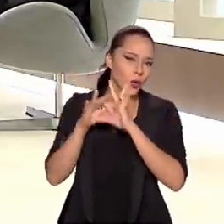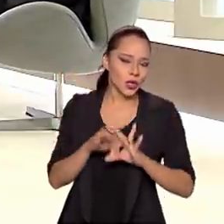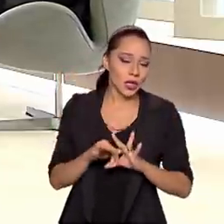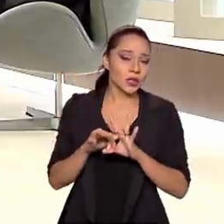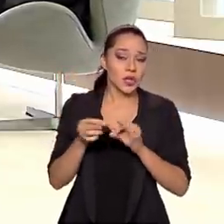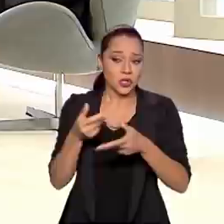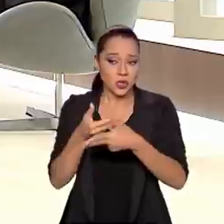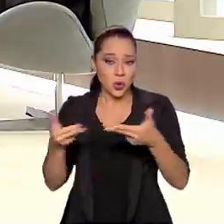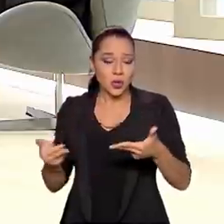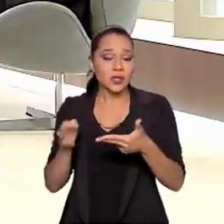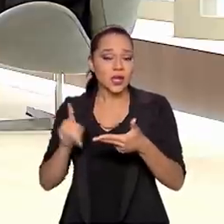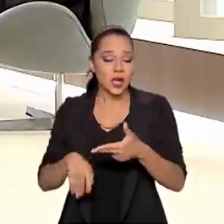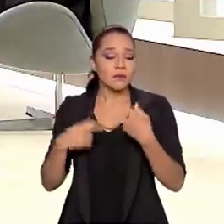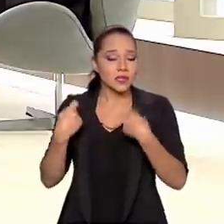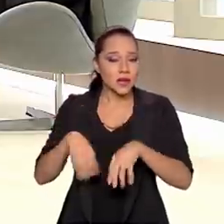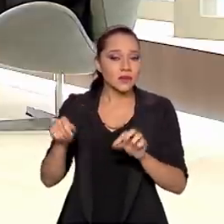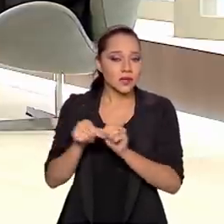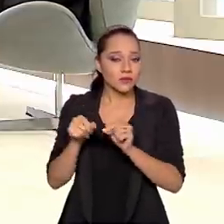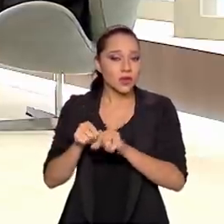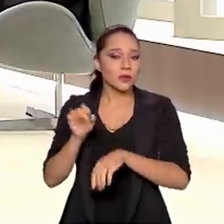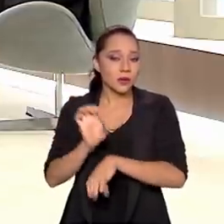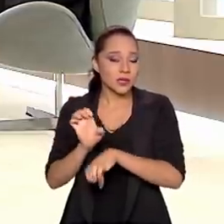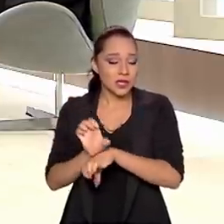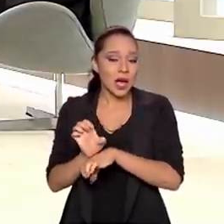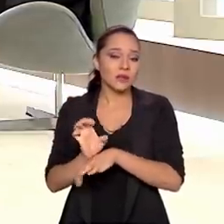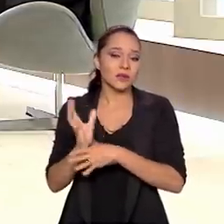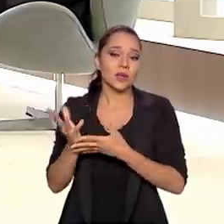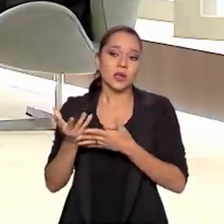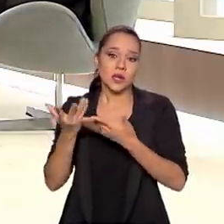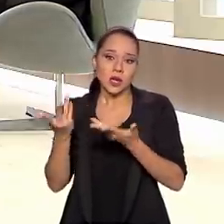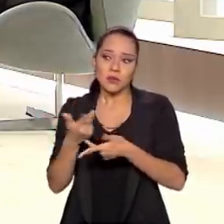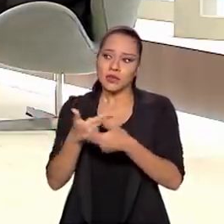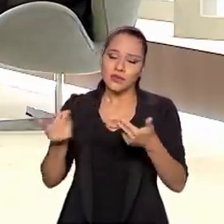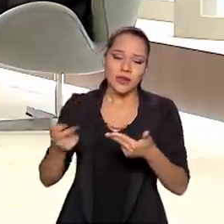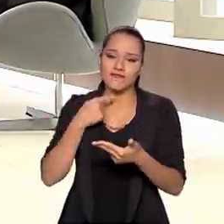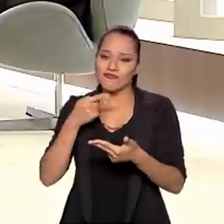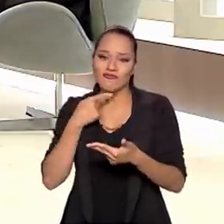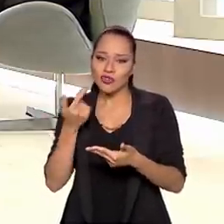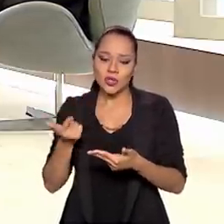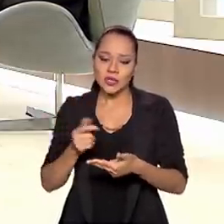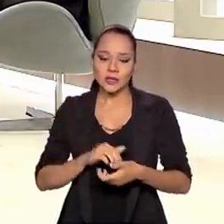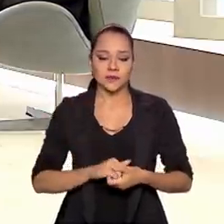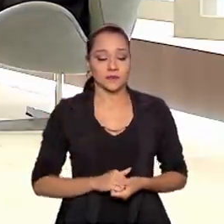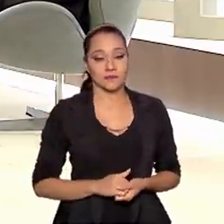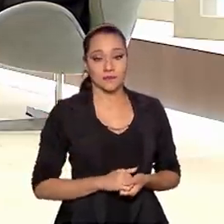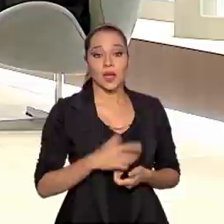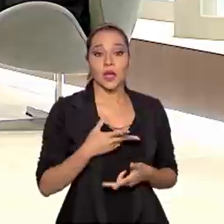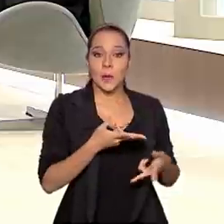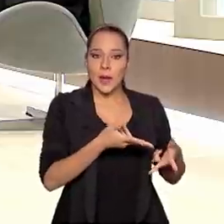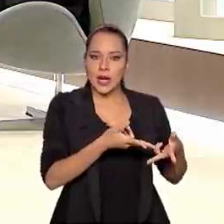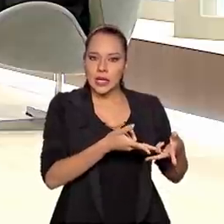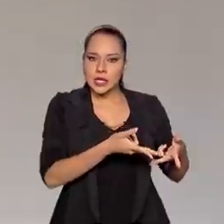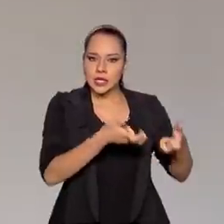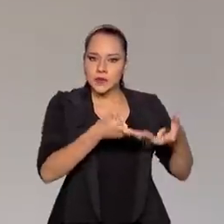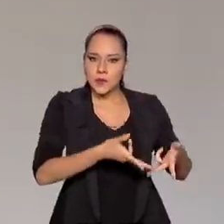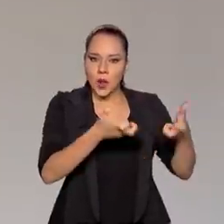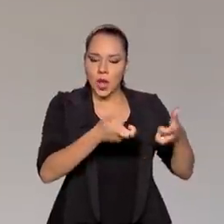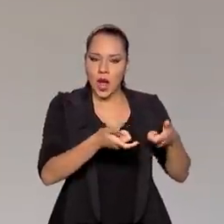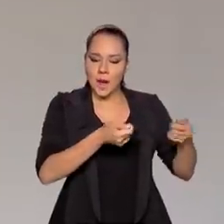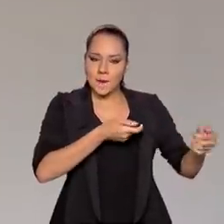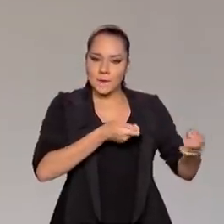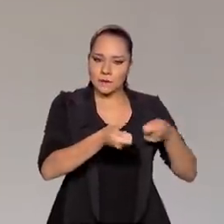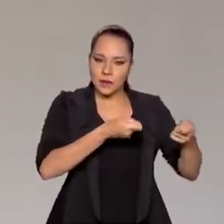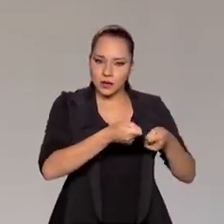de coisas que deveriam estar sendo feitas e por razões as mais diversas não estavam. Para explorar minérios no Brasil,